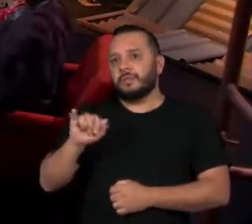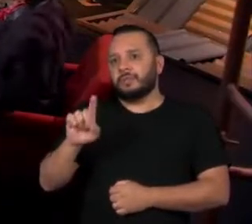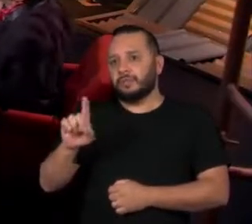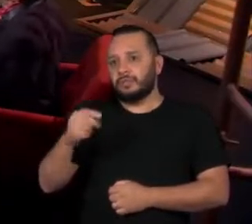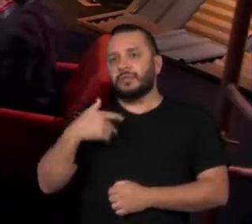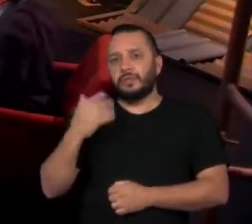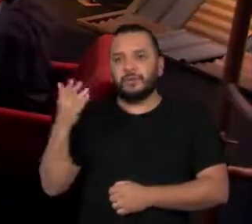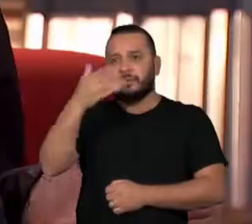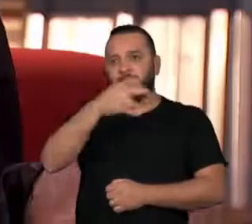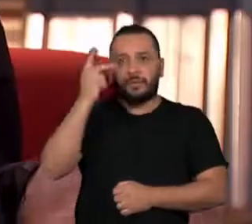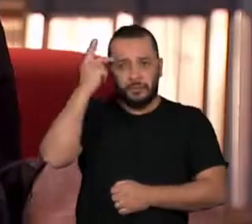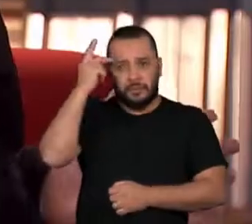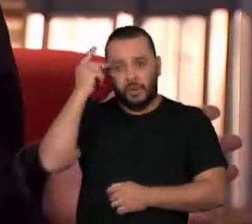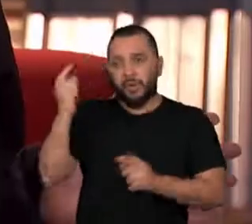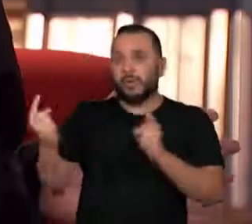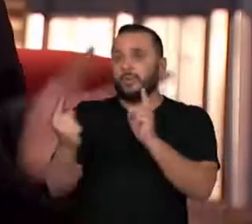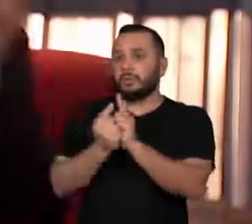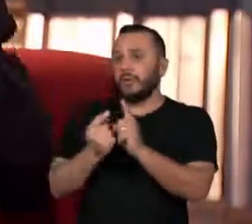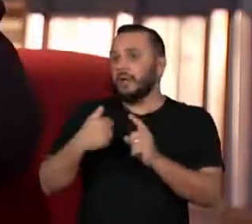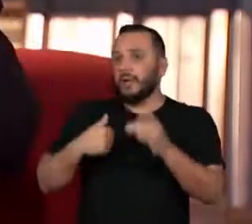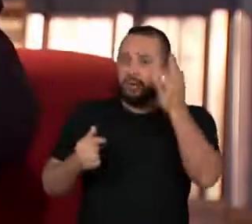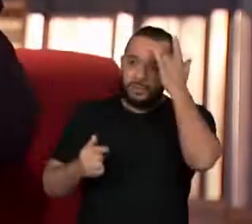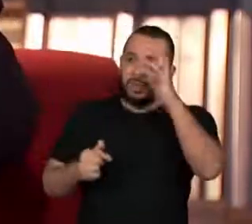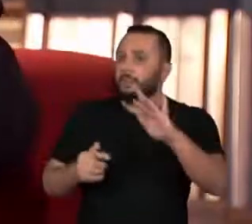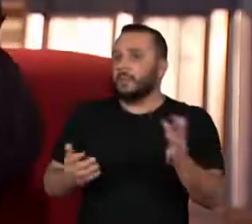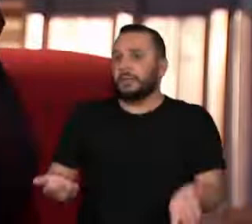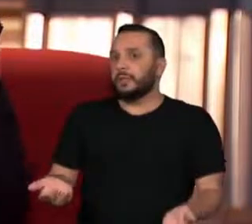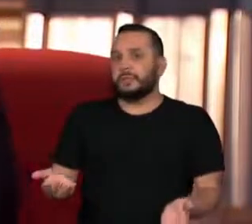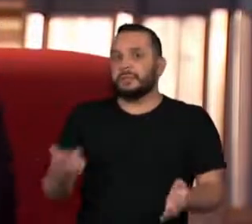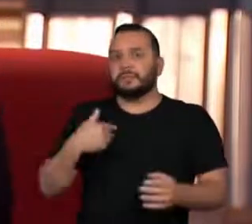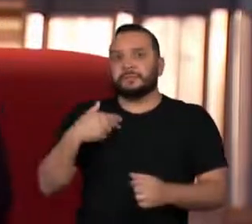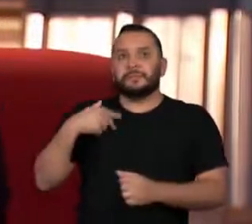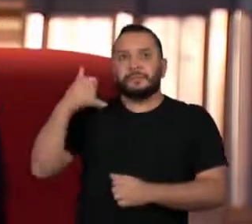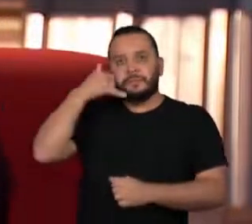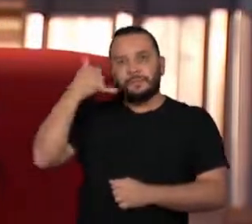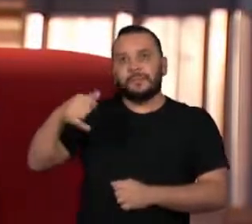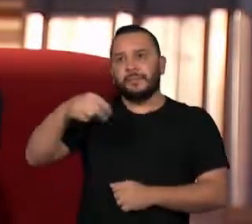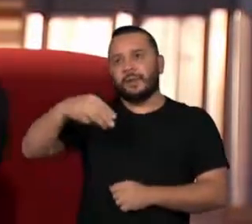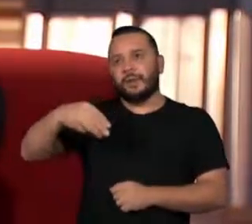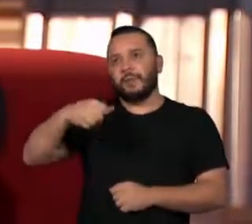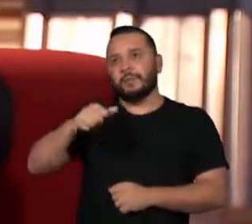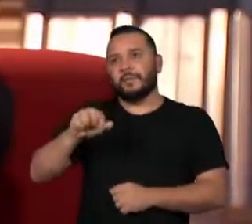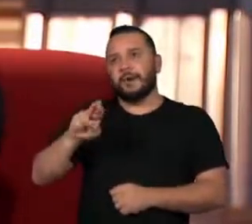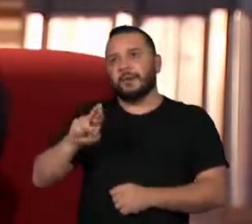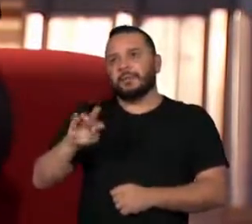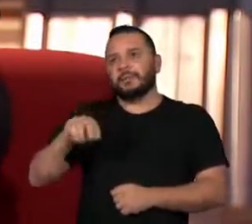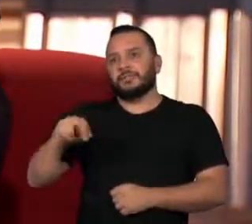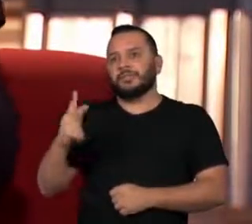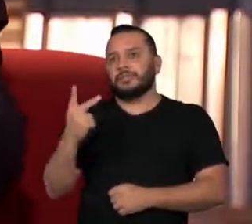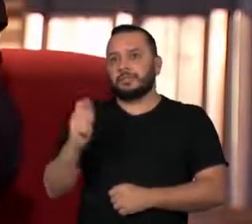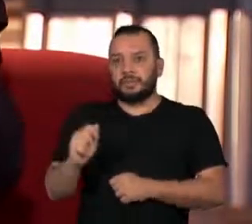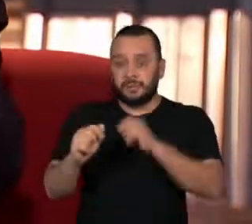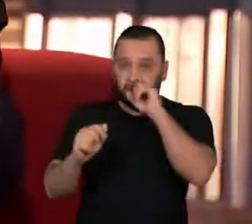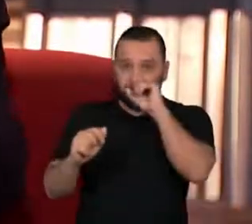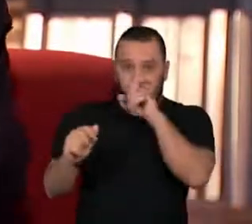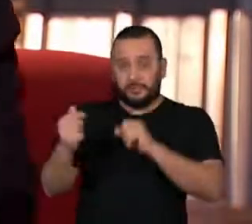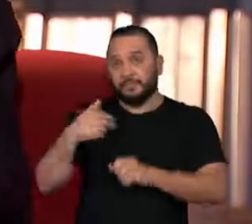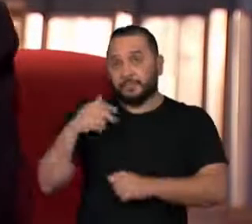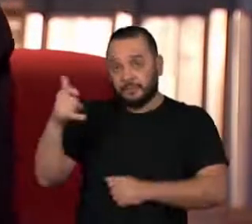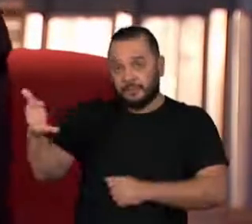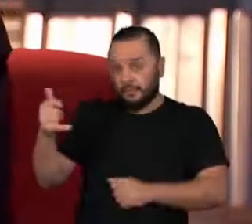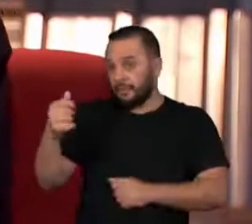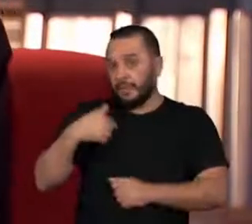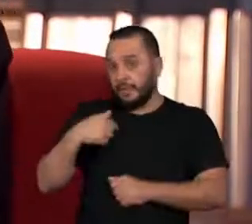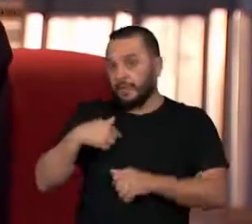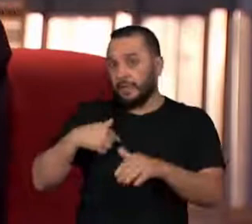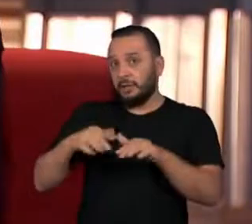o Zé, e eu não sabia como é que eu ia aparecer para ele. Aí, telefonei para Martina Suzuka, que ninguém atende artista que está por baixo. Mas